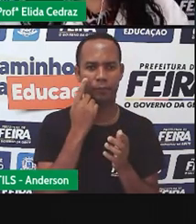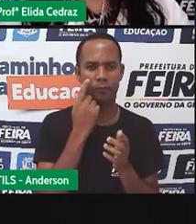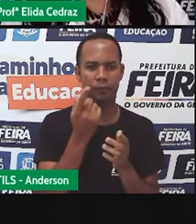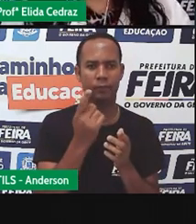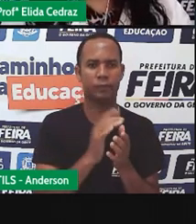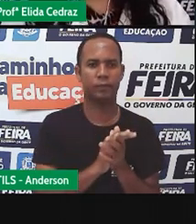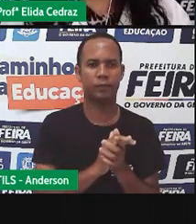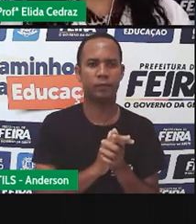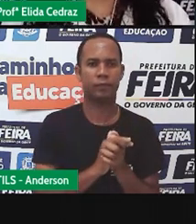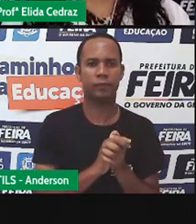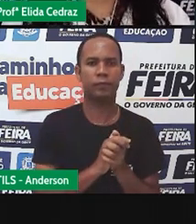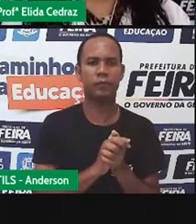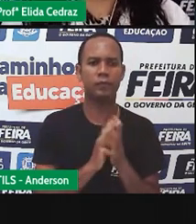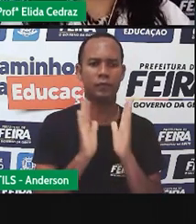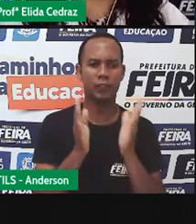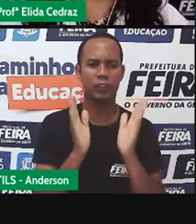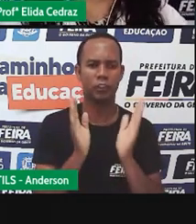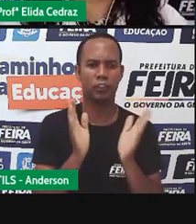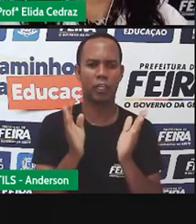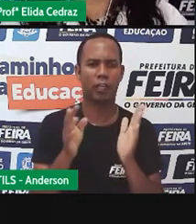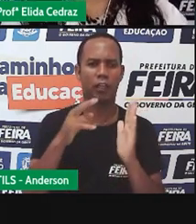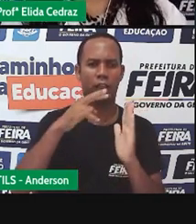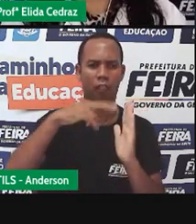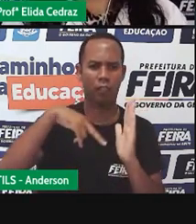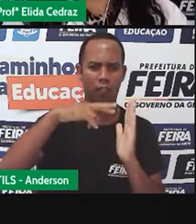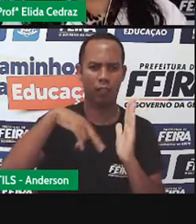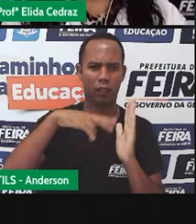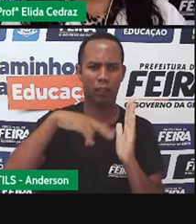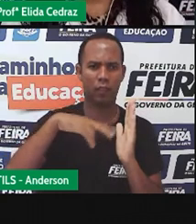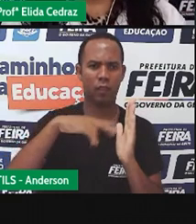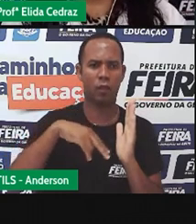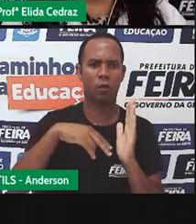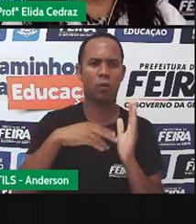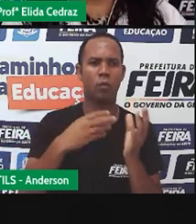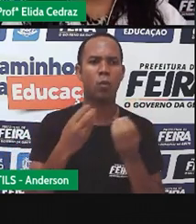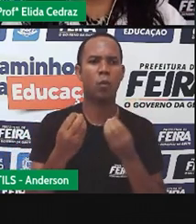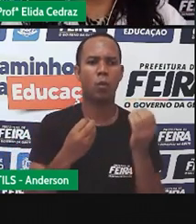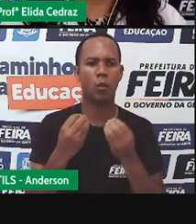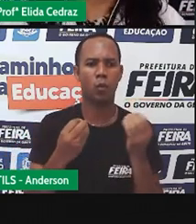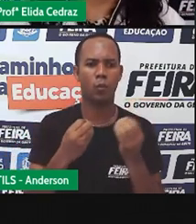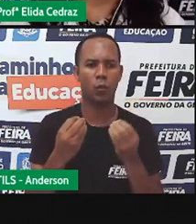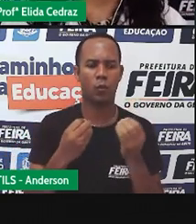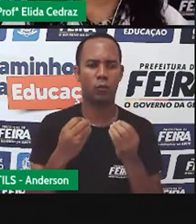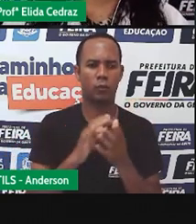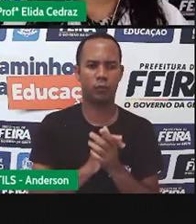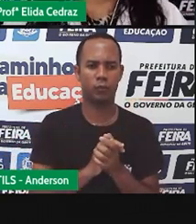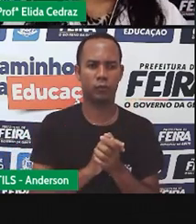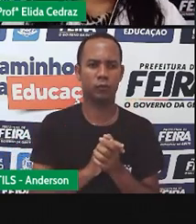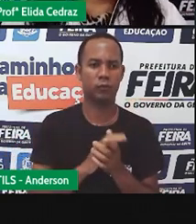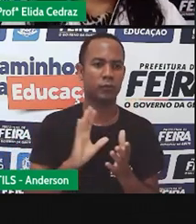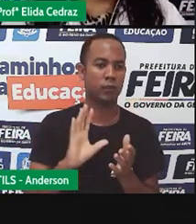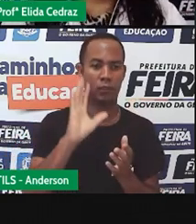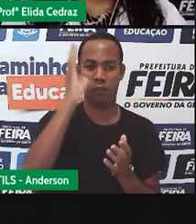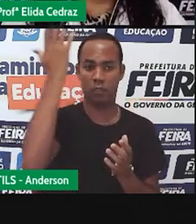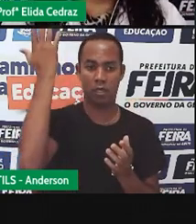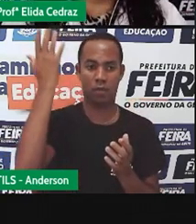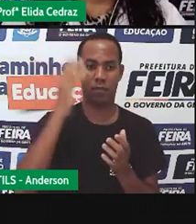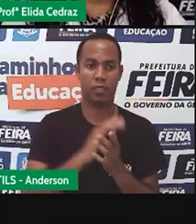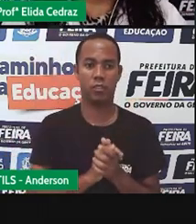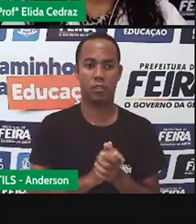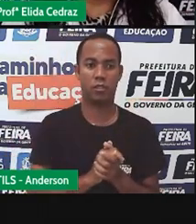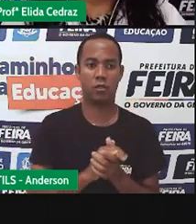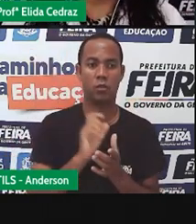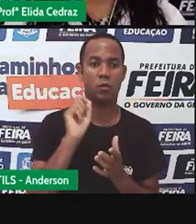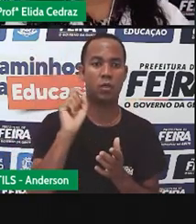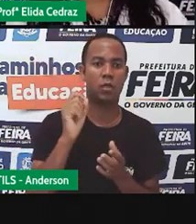Então, Pró, eu já li o que eu vou fazer com o jornal agora. O que acontece com o jornal após o seu